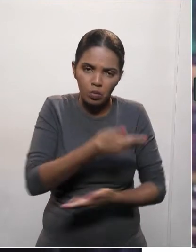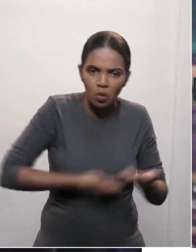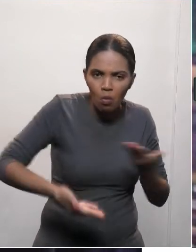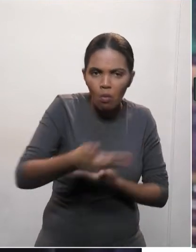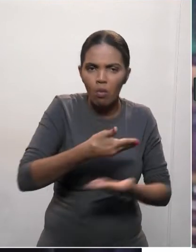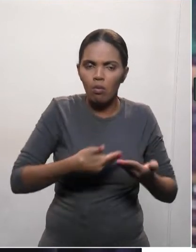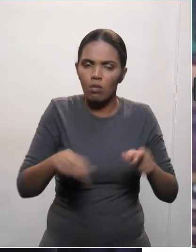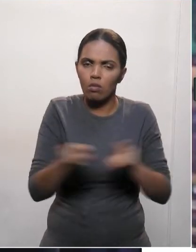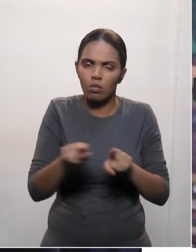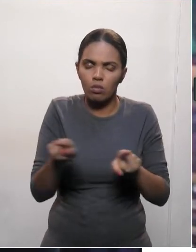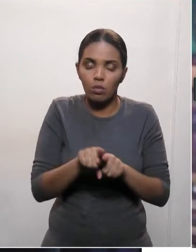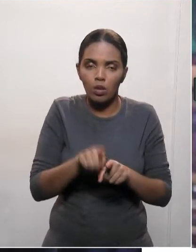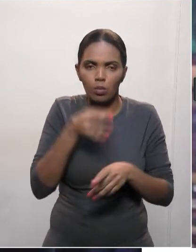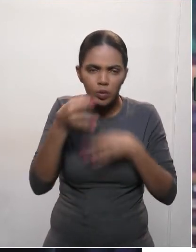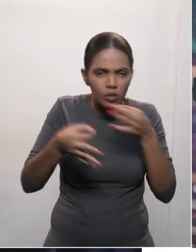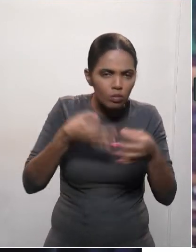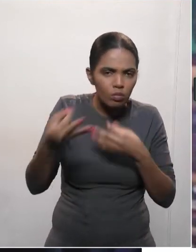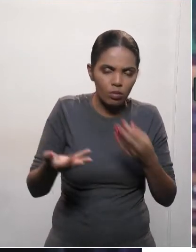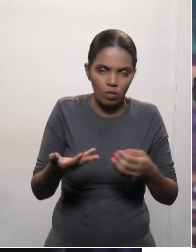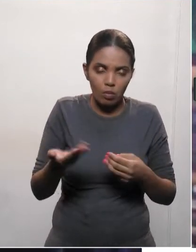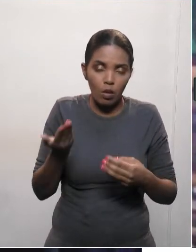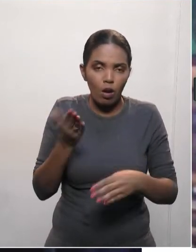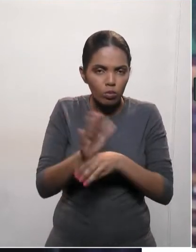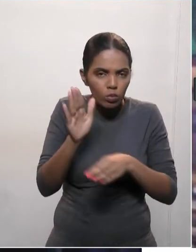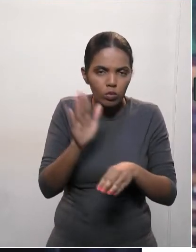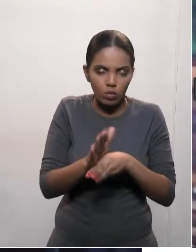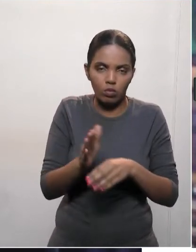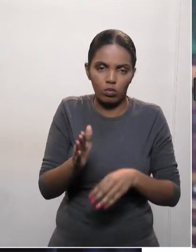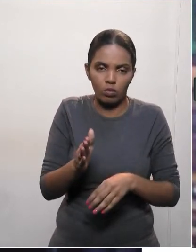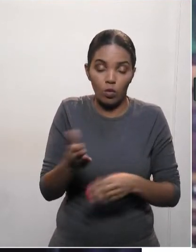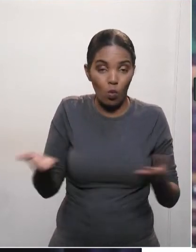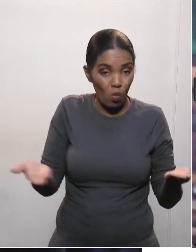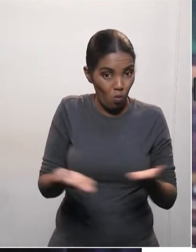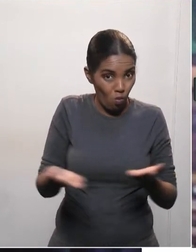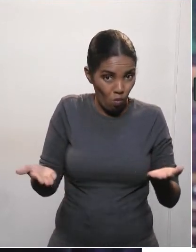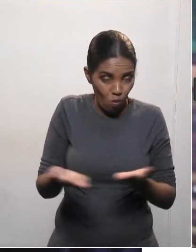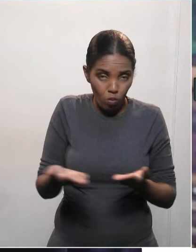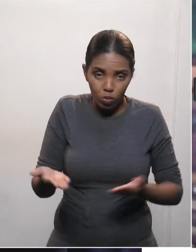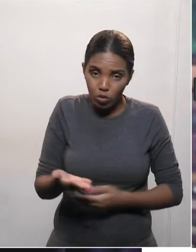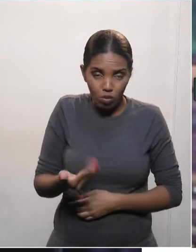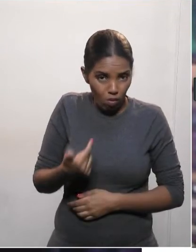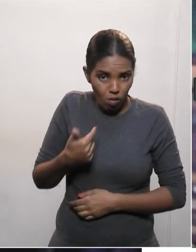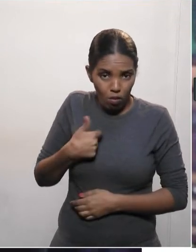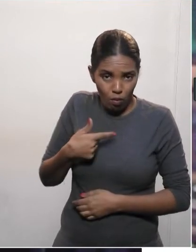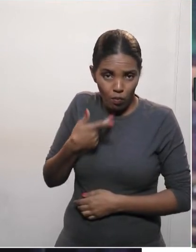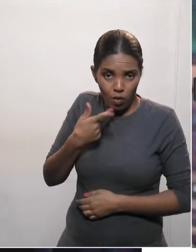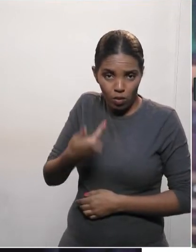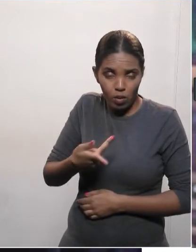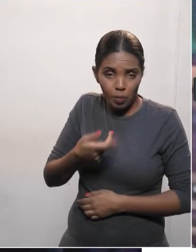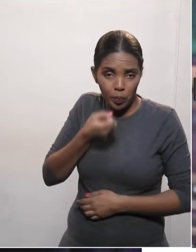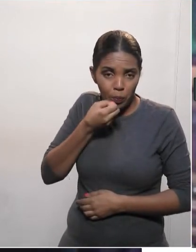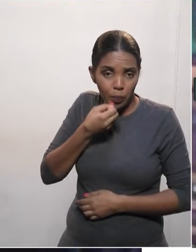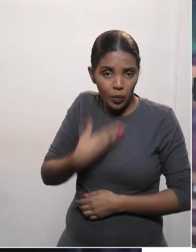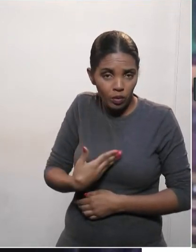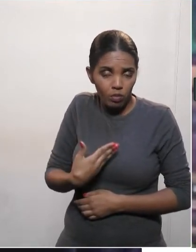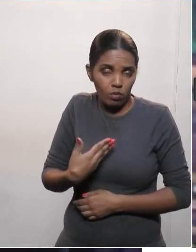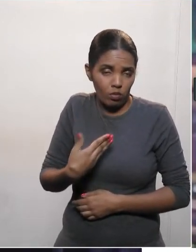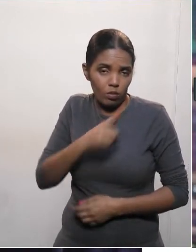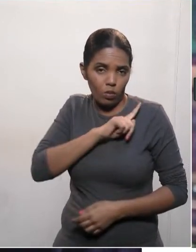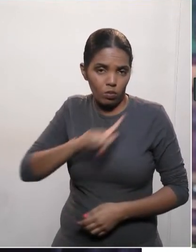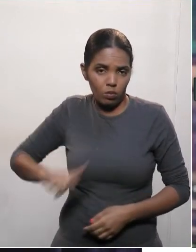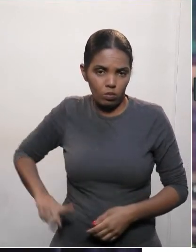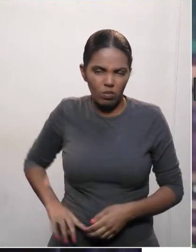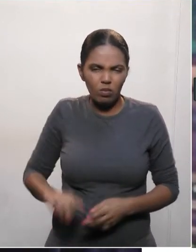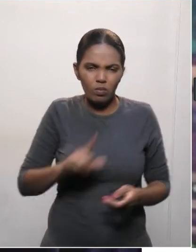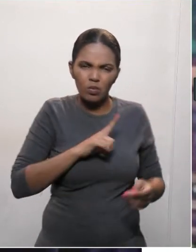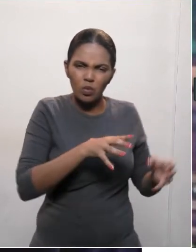sugestões e juntos saímos dessa. Hoje, para você ter uma ideia, eu tive que defender o governador. Defendi. Um pessoal veio me questionar